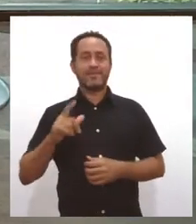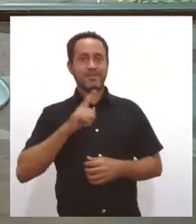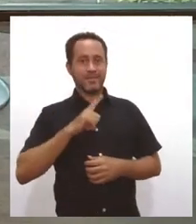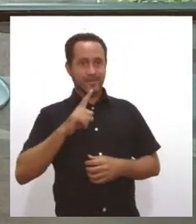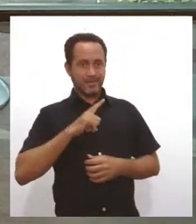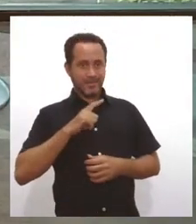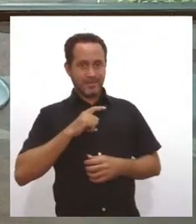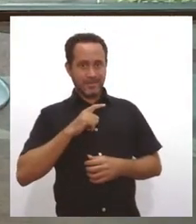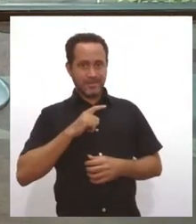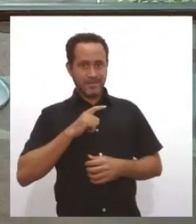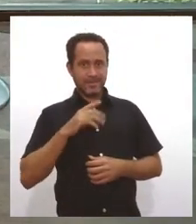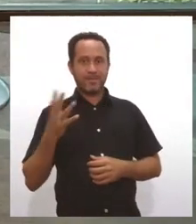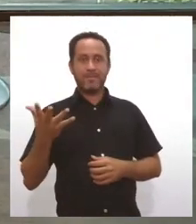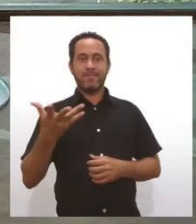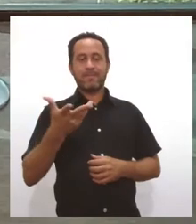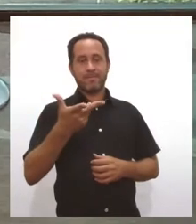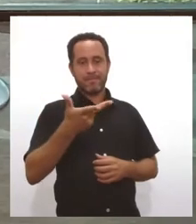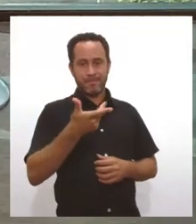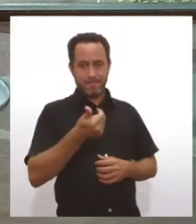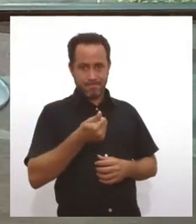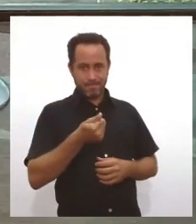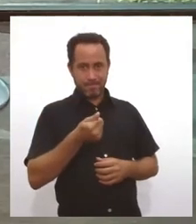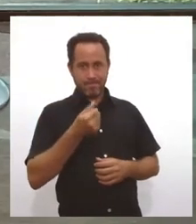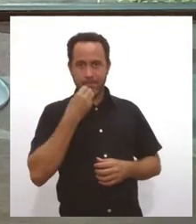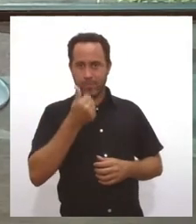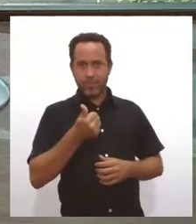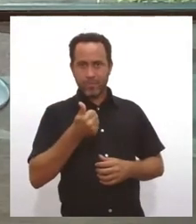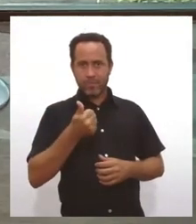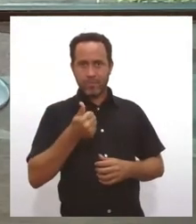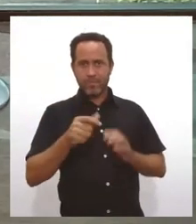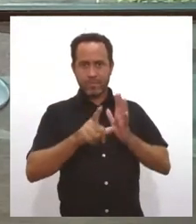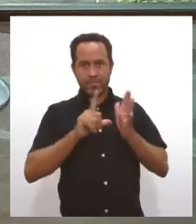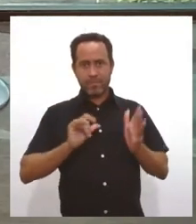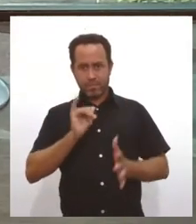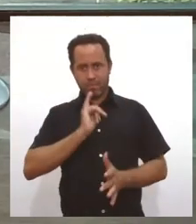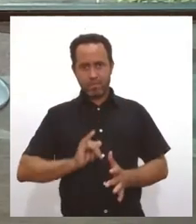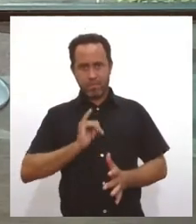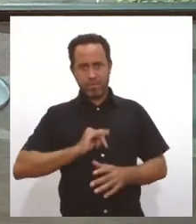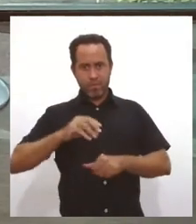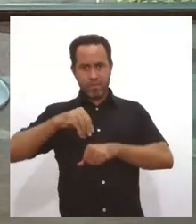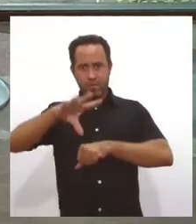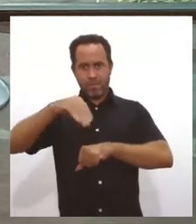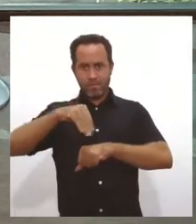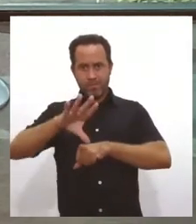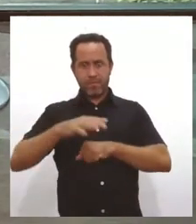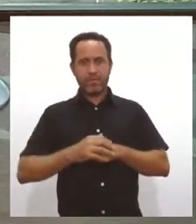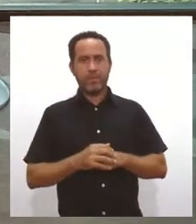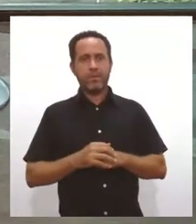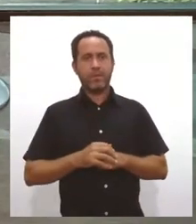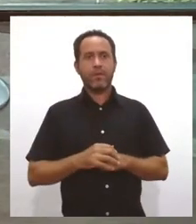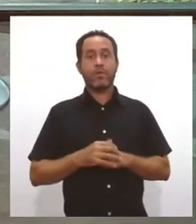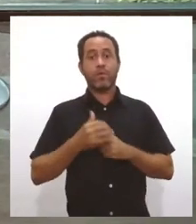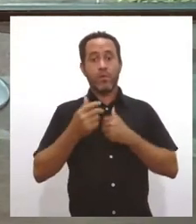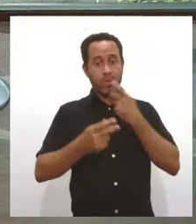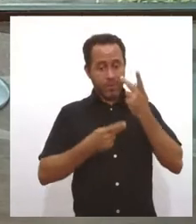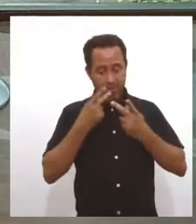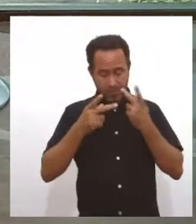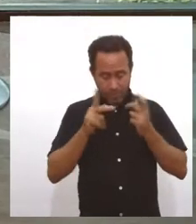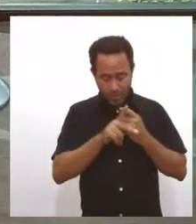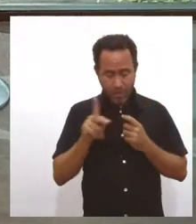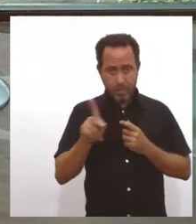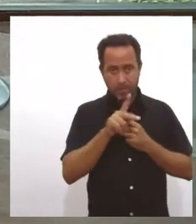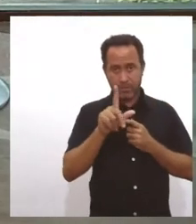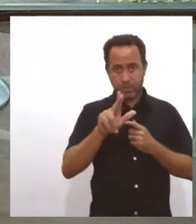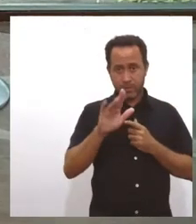entrevista fantástica também, né? Muito boa. Mas antes de irmos ao intervalo, você tem uma notícia para nós? Pois é, porque como bem colocou a professora Luciana, é